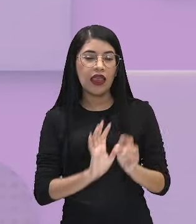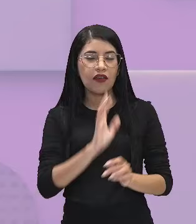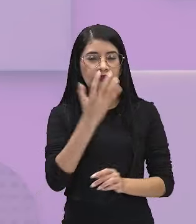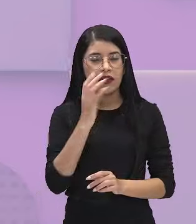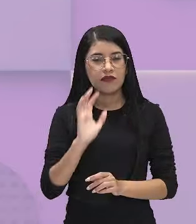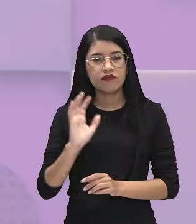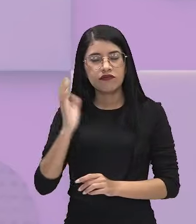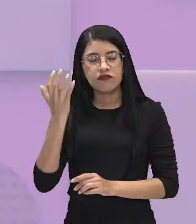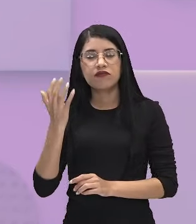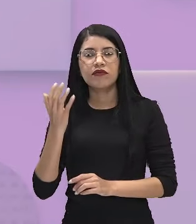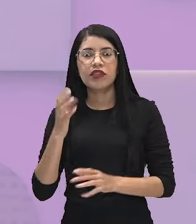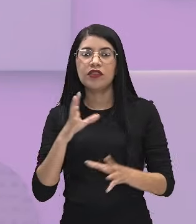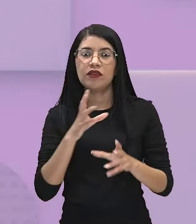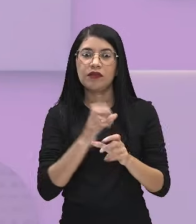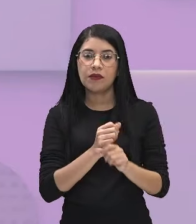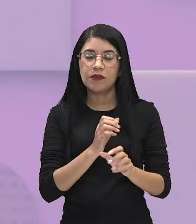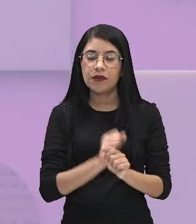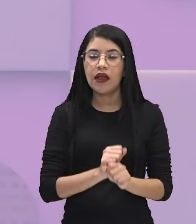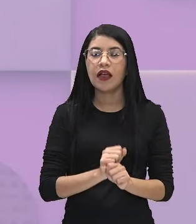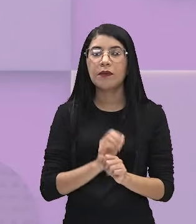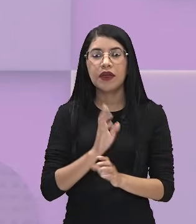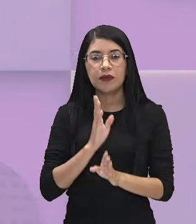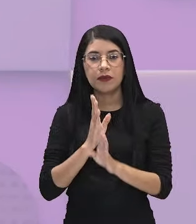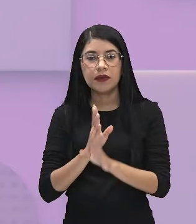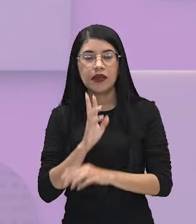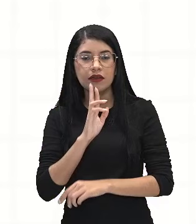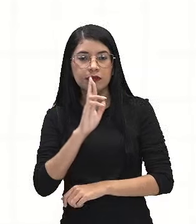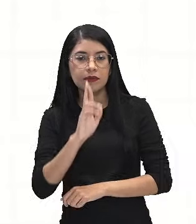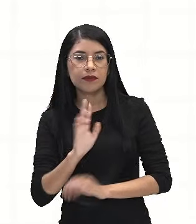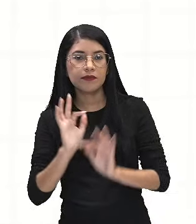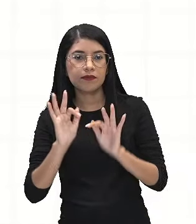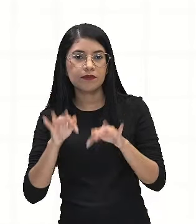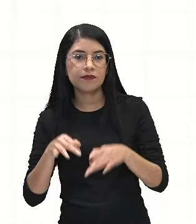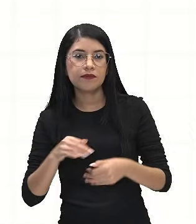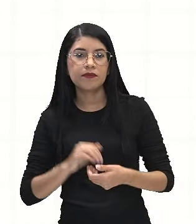calcular a probabilidade e vamos chegar aí no resultado. Vamos ver, então. Então,